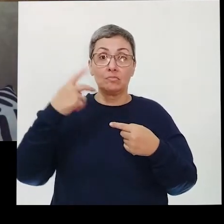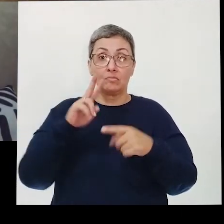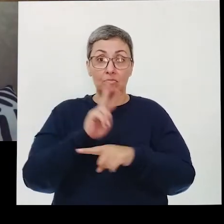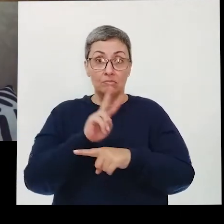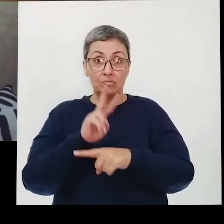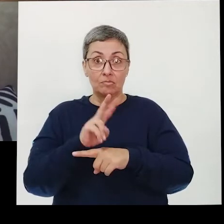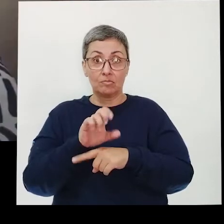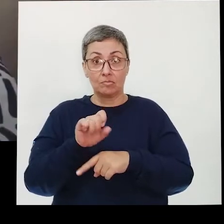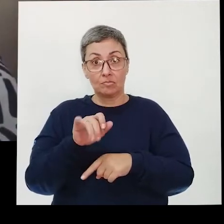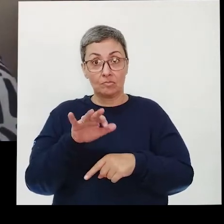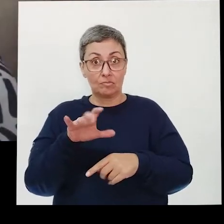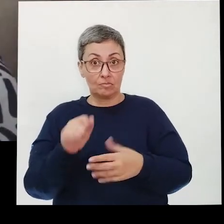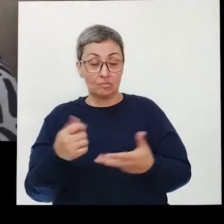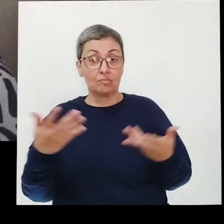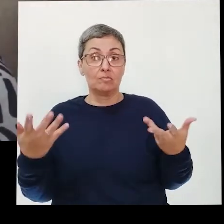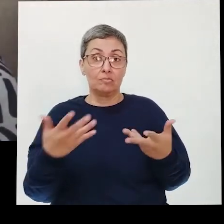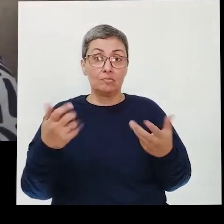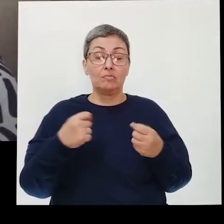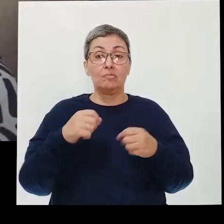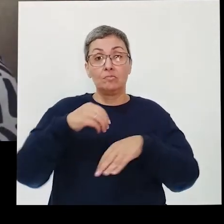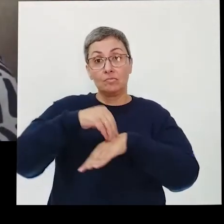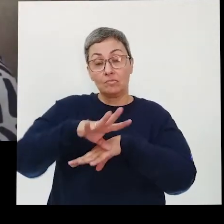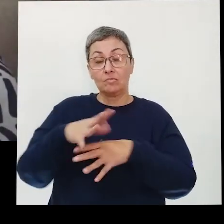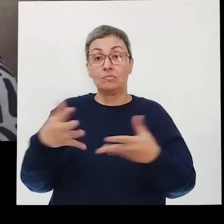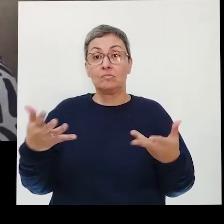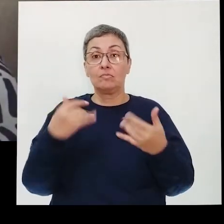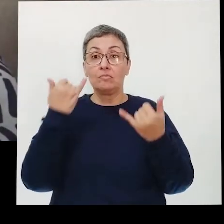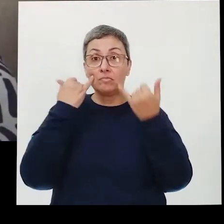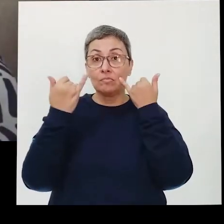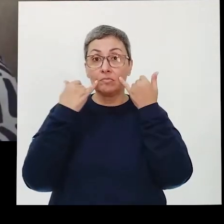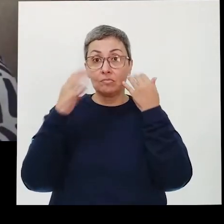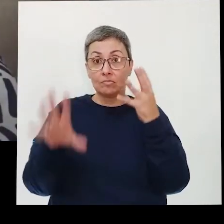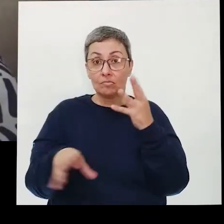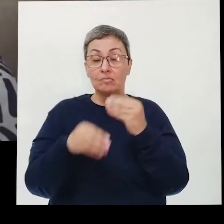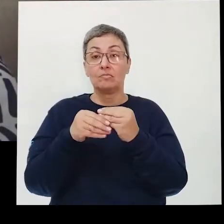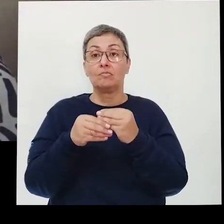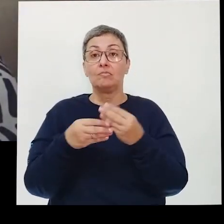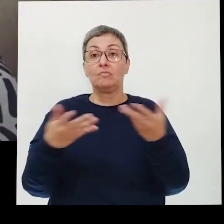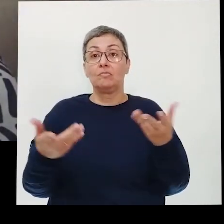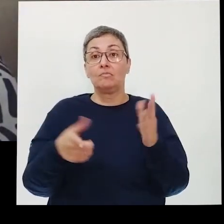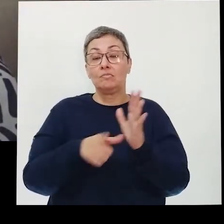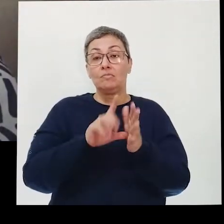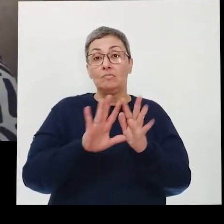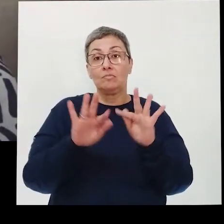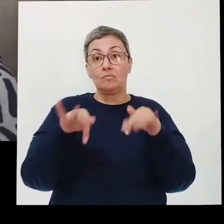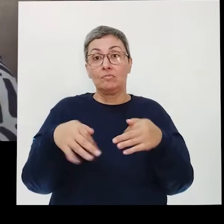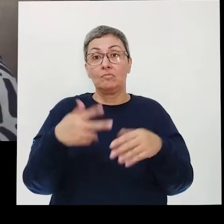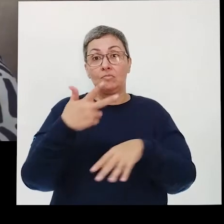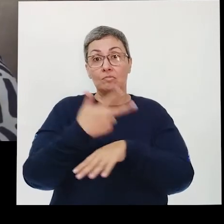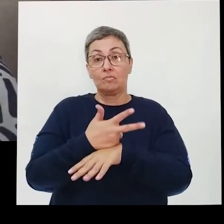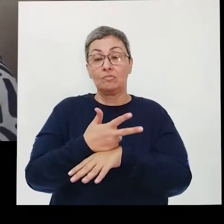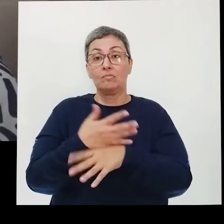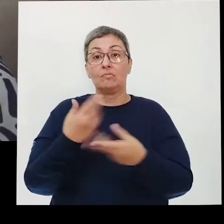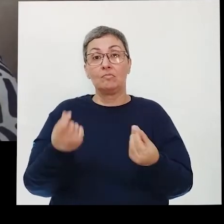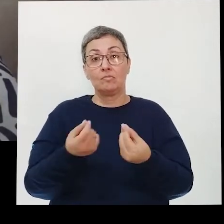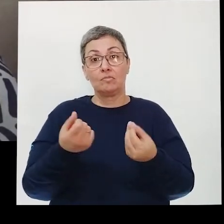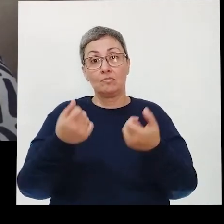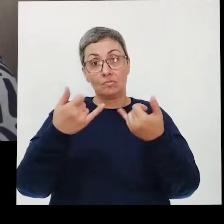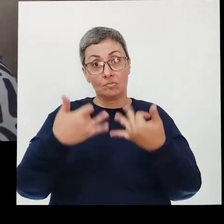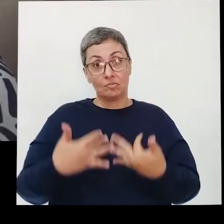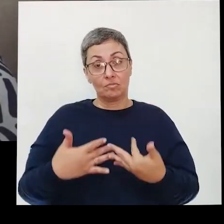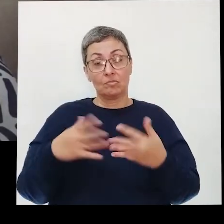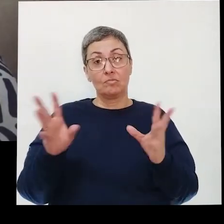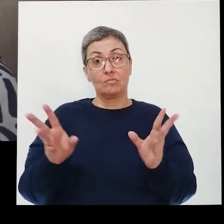vigilância sanitária. Bom, essas foram as informações que a gente juntou para vocês. E antes de acabar esse vídeo, eu queria falar um